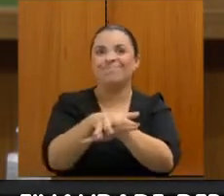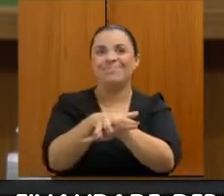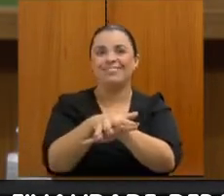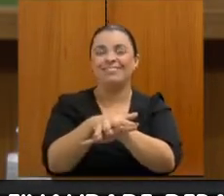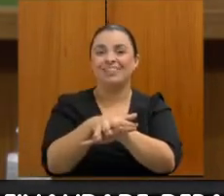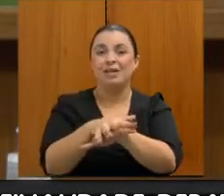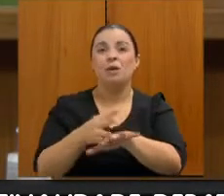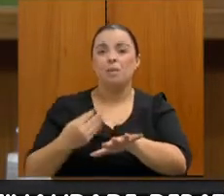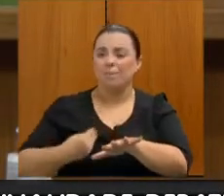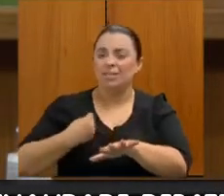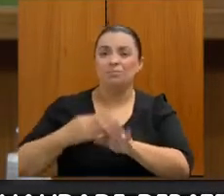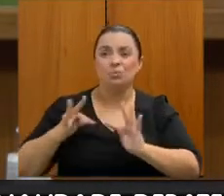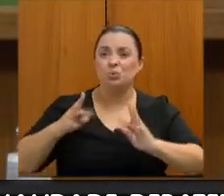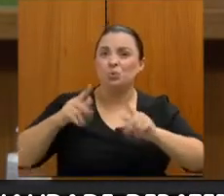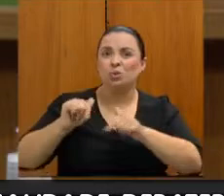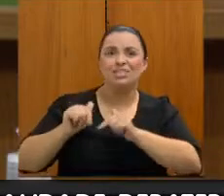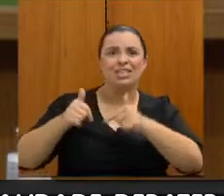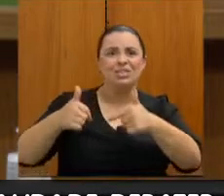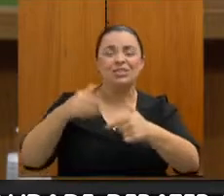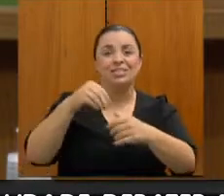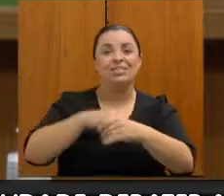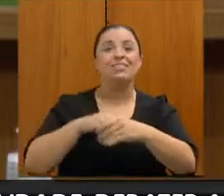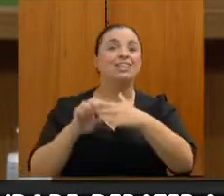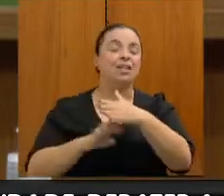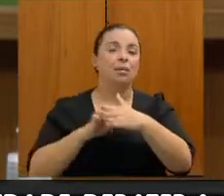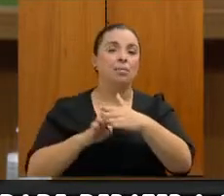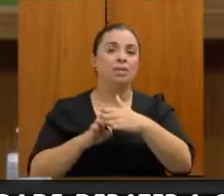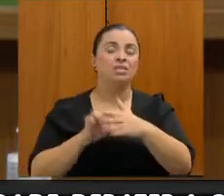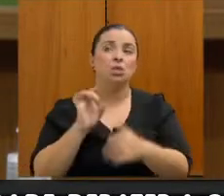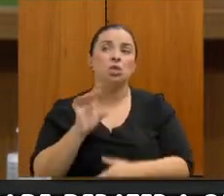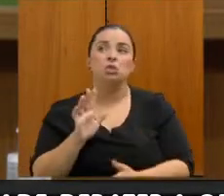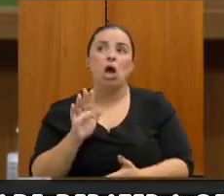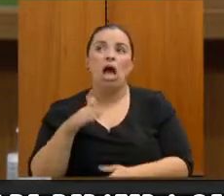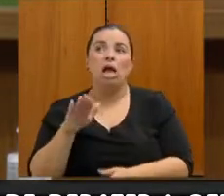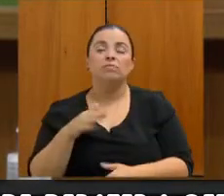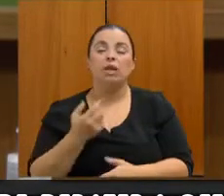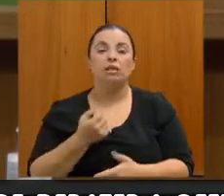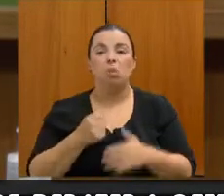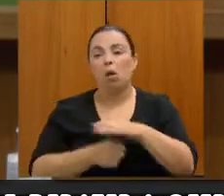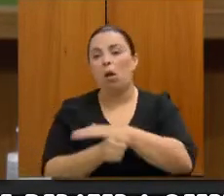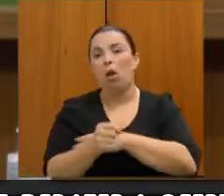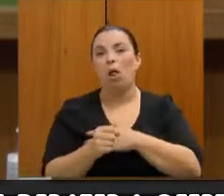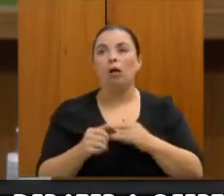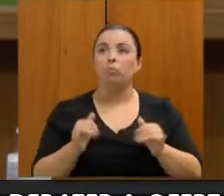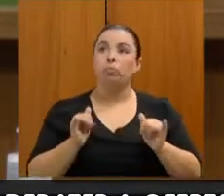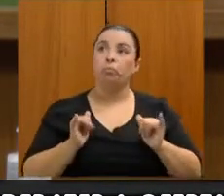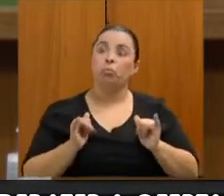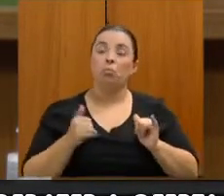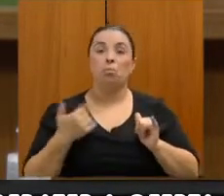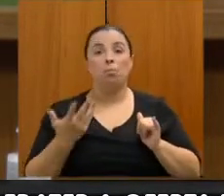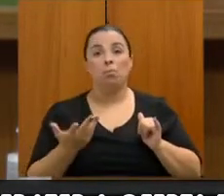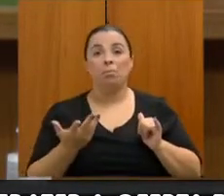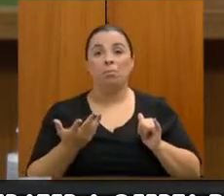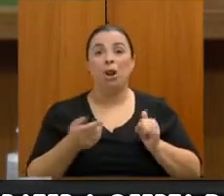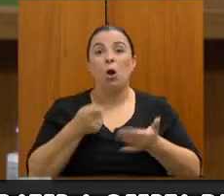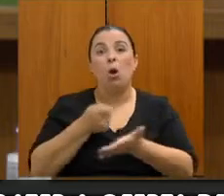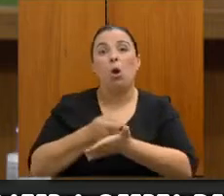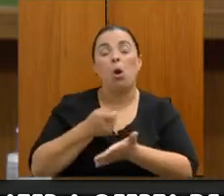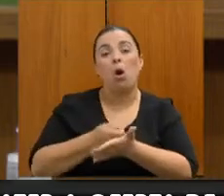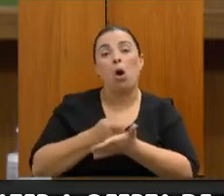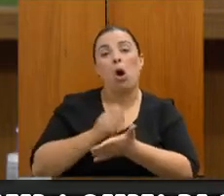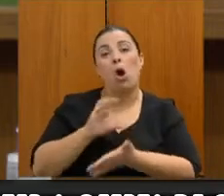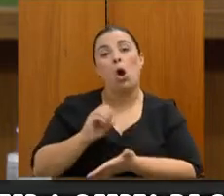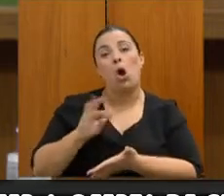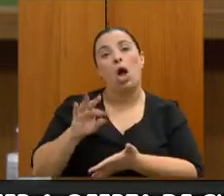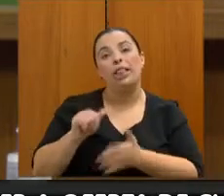processos da empresa e não só, às vezes, lá uma pessoa para cumprir a lei de cotas